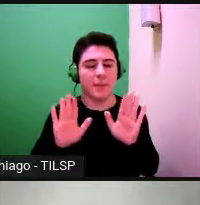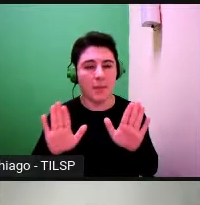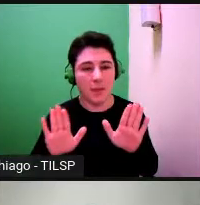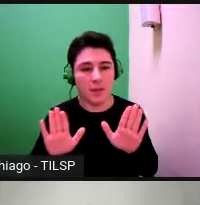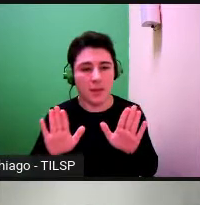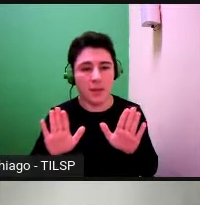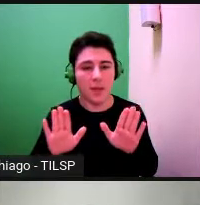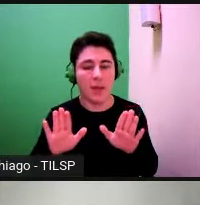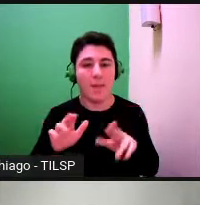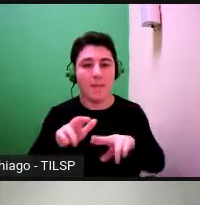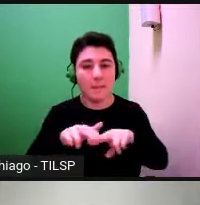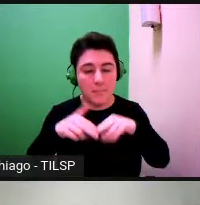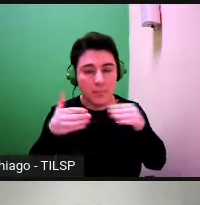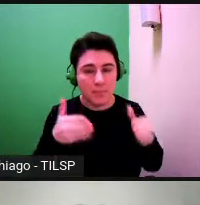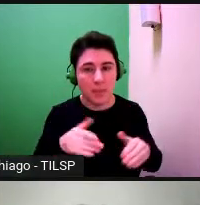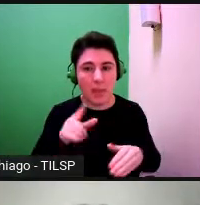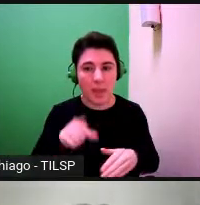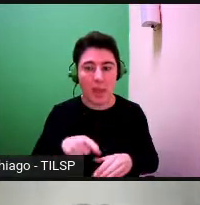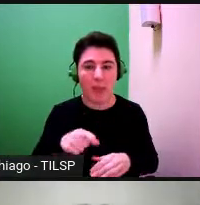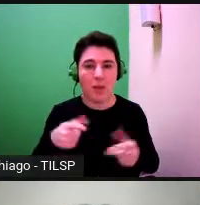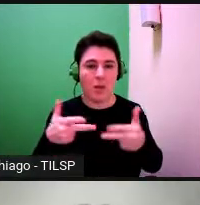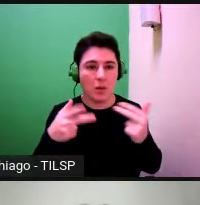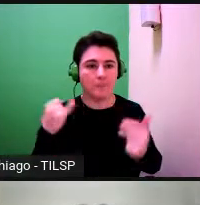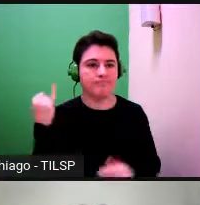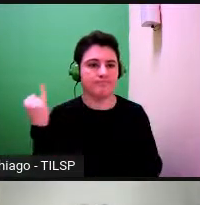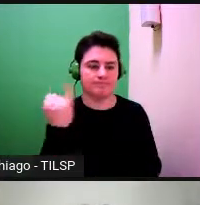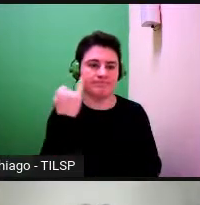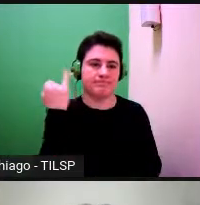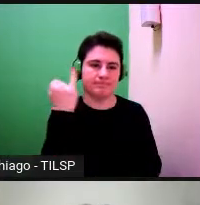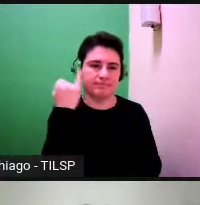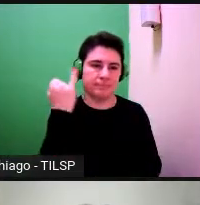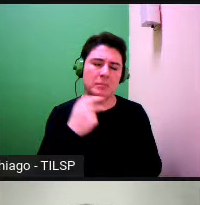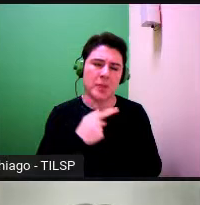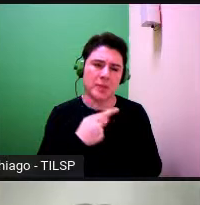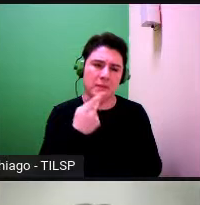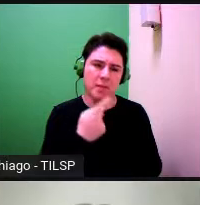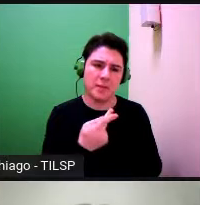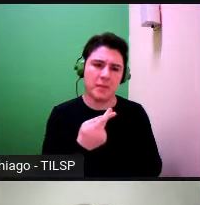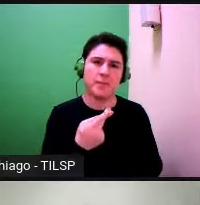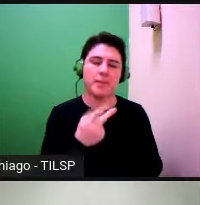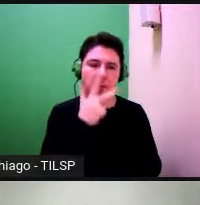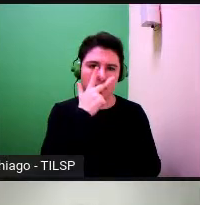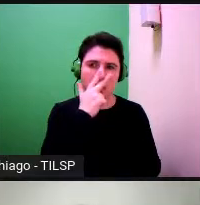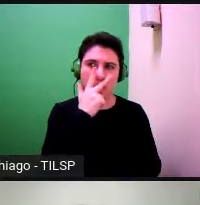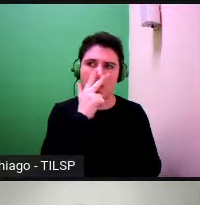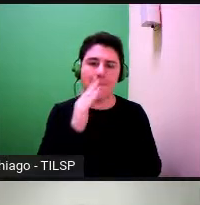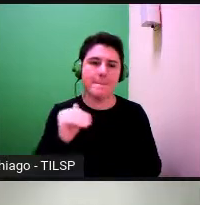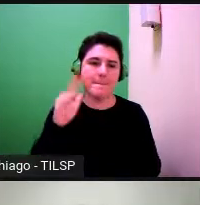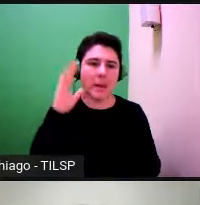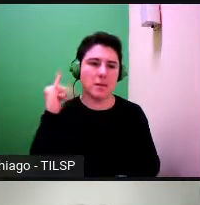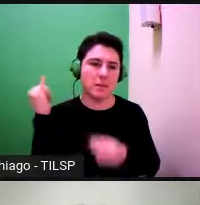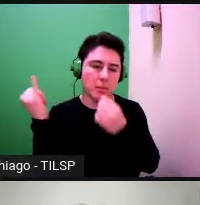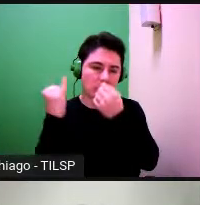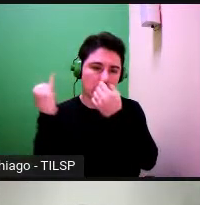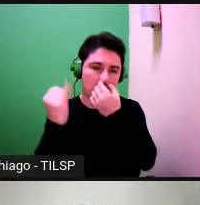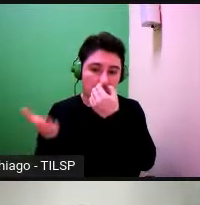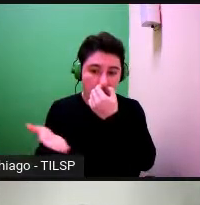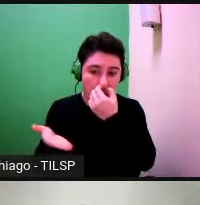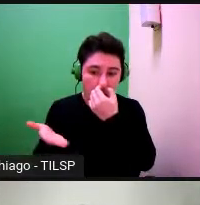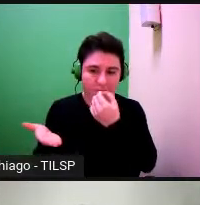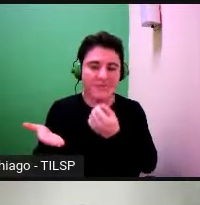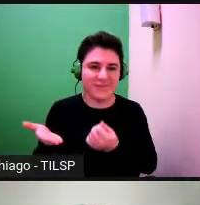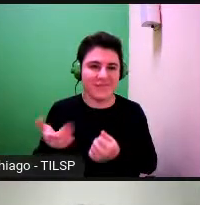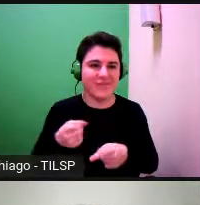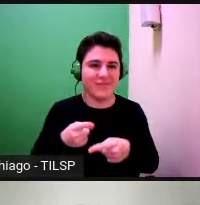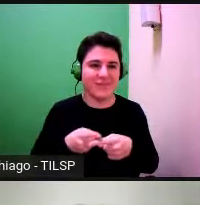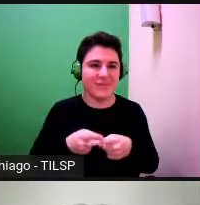por isso esta é uma parte fundamental e eu diria que é cada vez mais fundamental fundamental no mundo de hoje em que